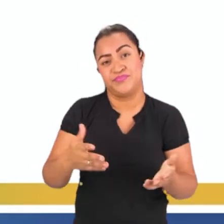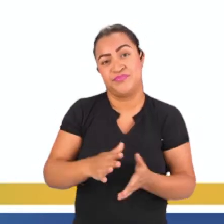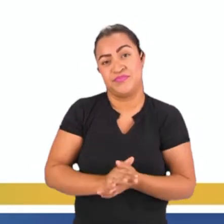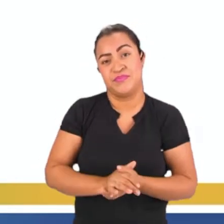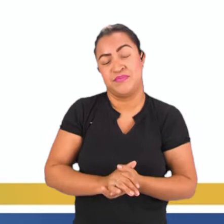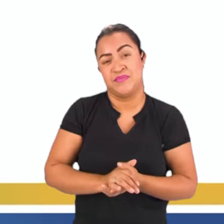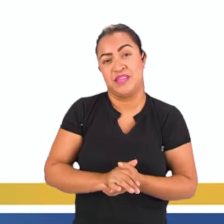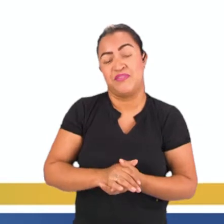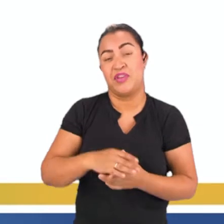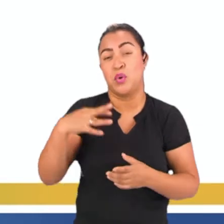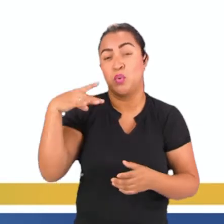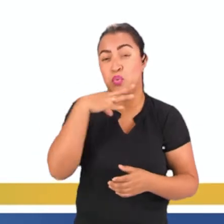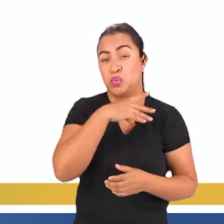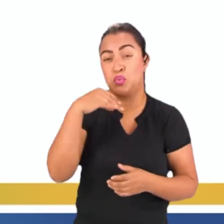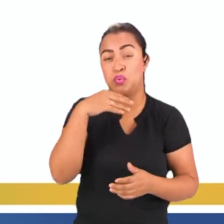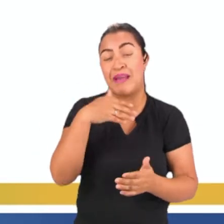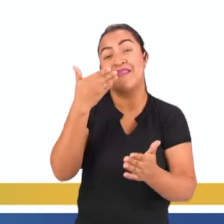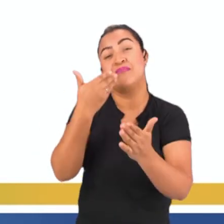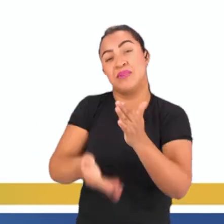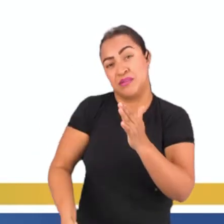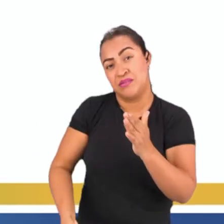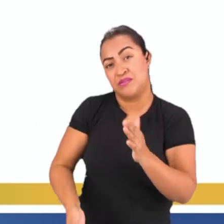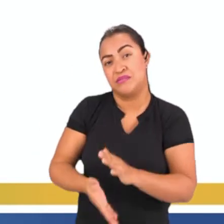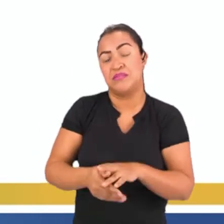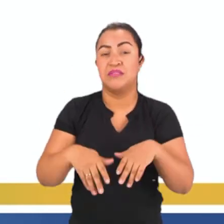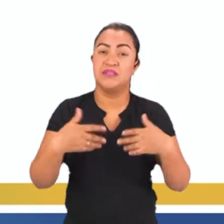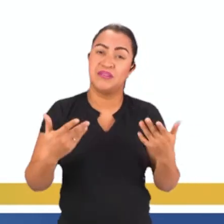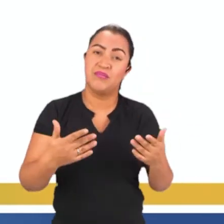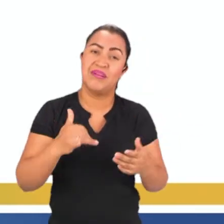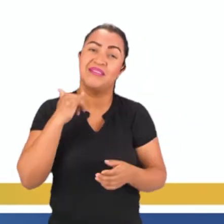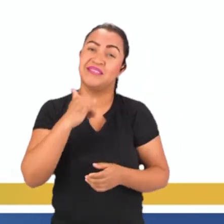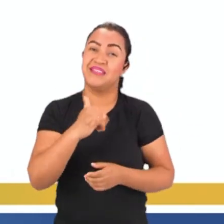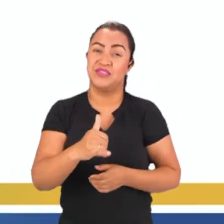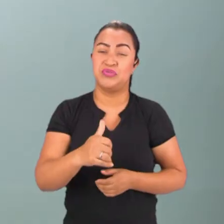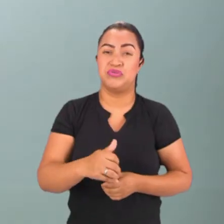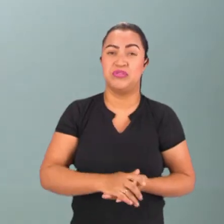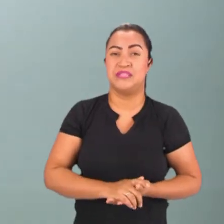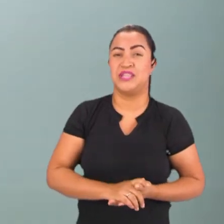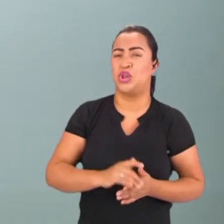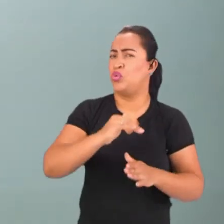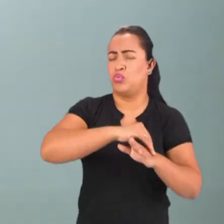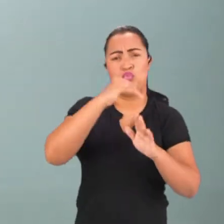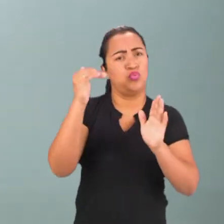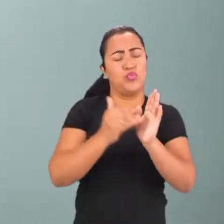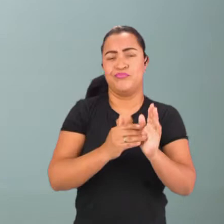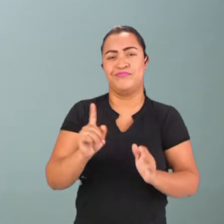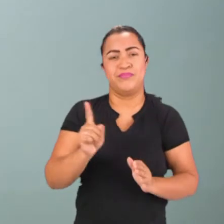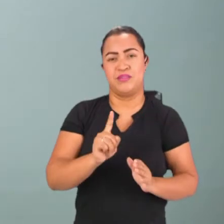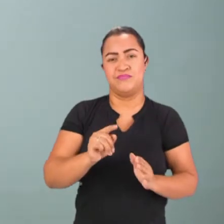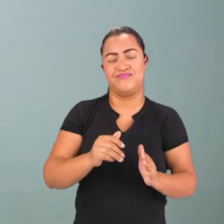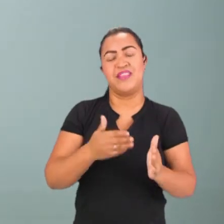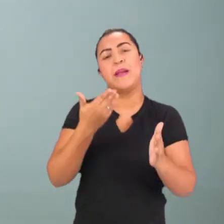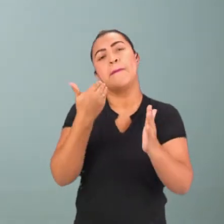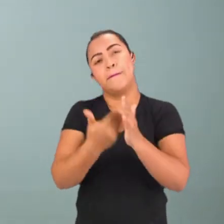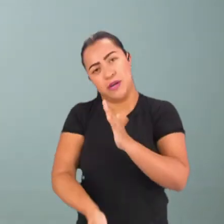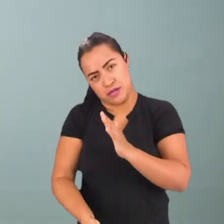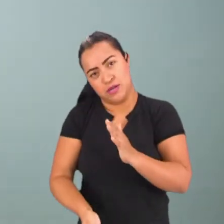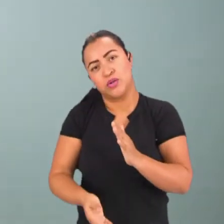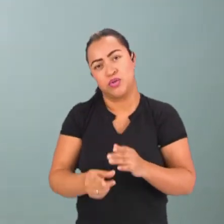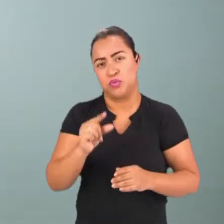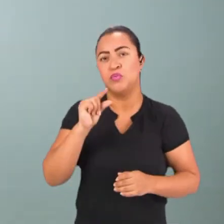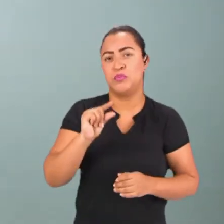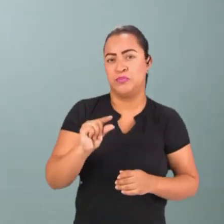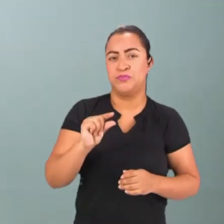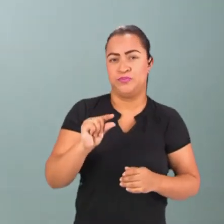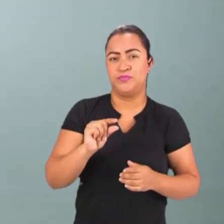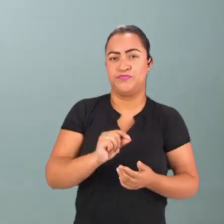energia, ela não vai chegar, vamos colocar aqui assim, 100%. Ela é perdida, tá? Nessas transmissões, através do